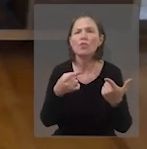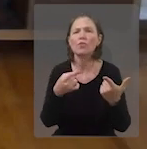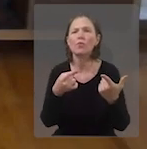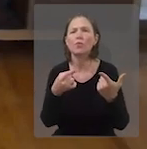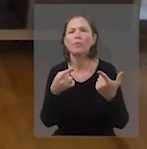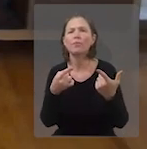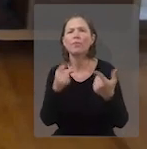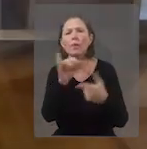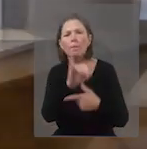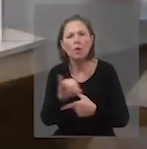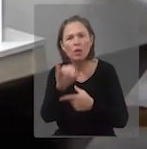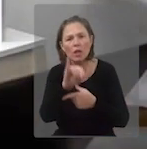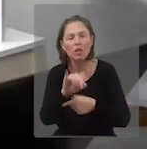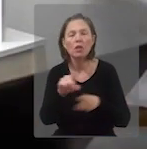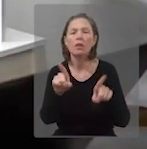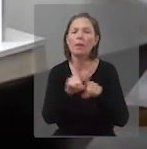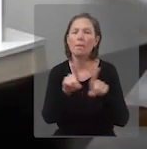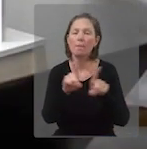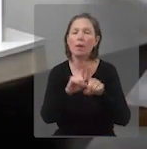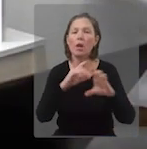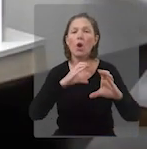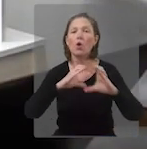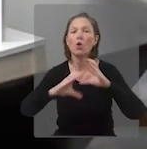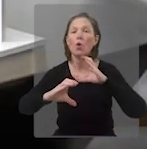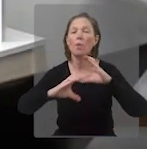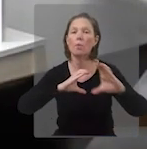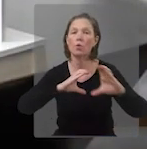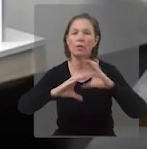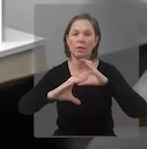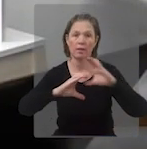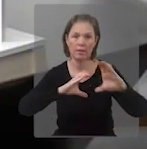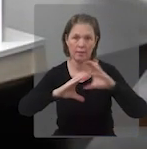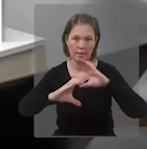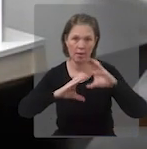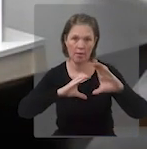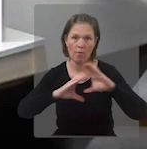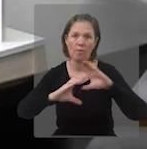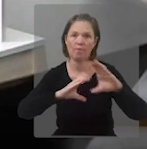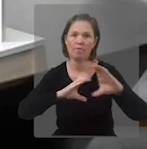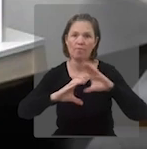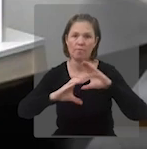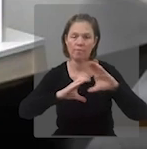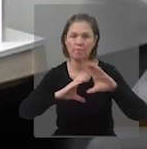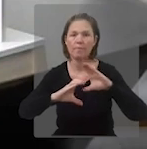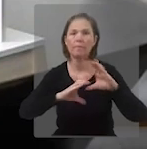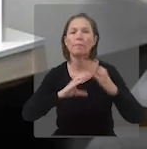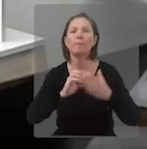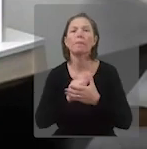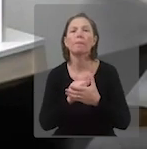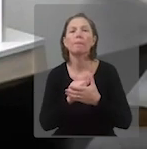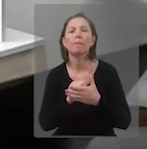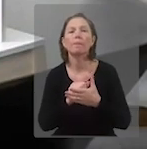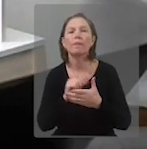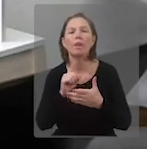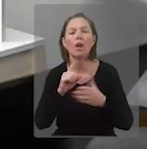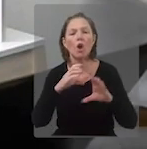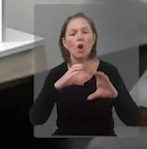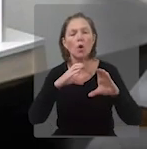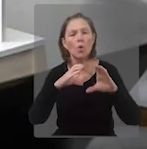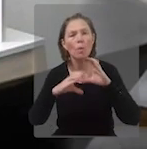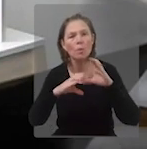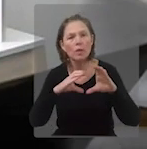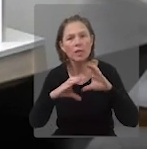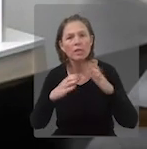que a gente pode destacar é a questão da comunicação. E, de certa forma, a gente entrou nesse aspecto